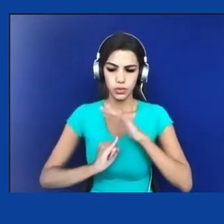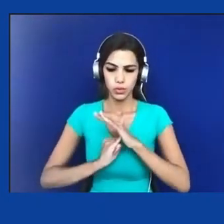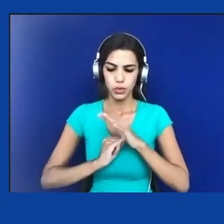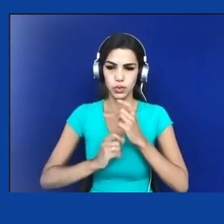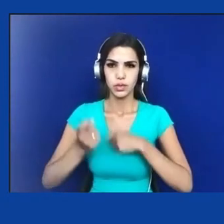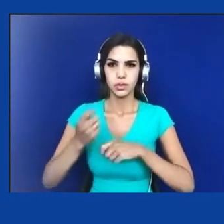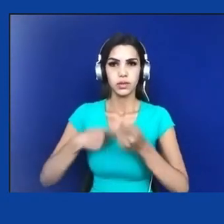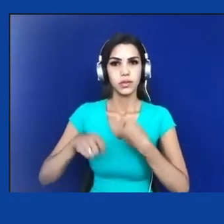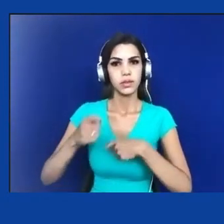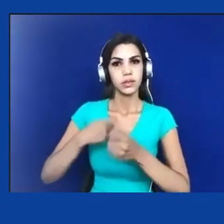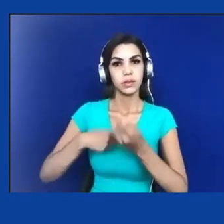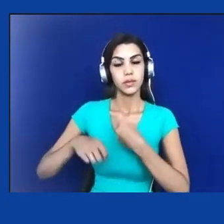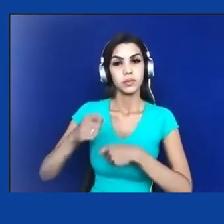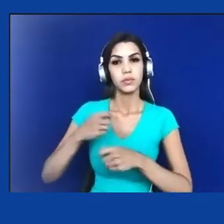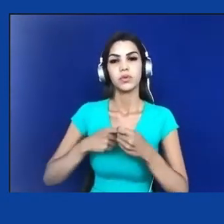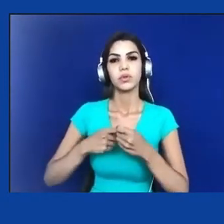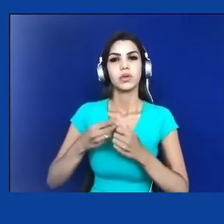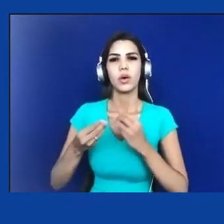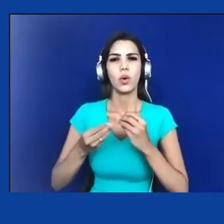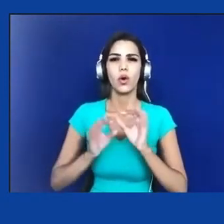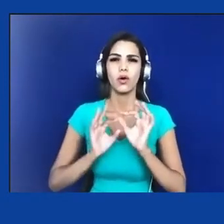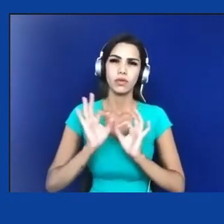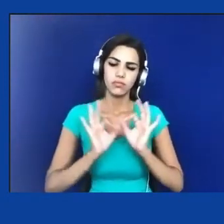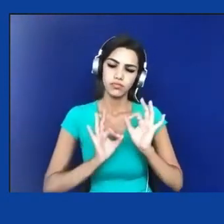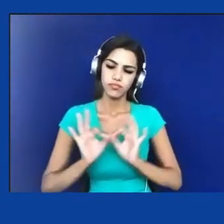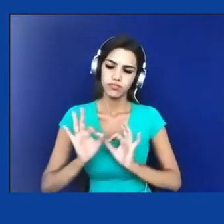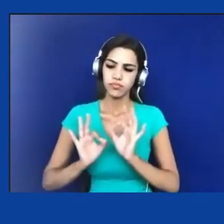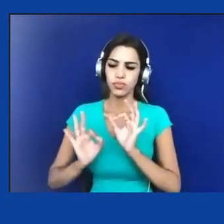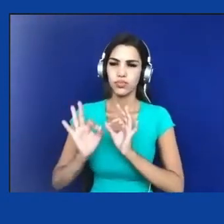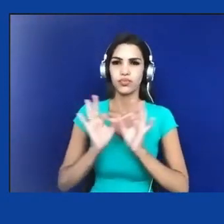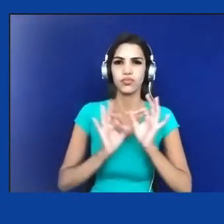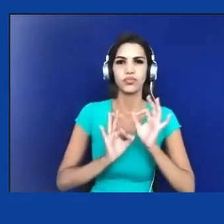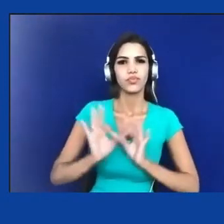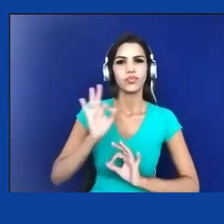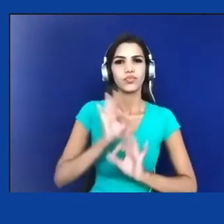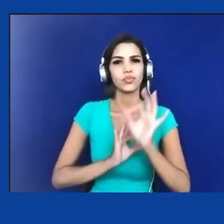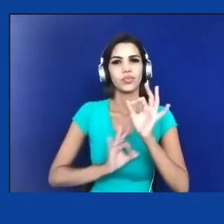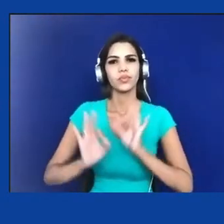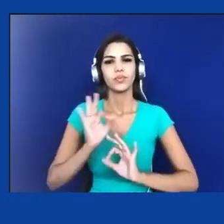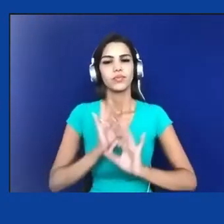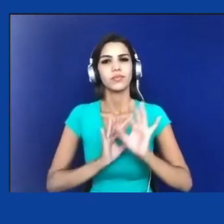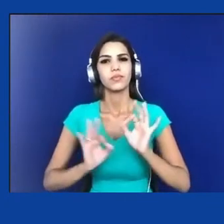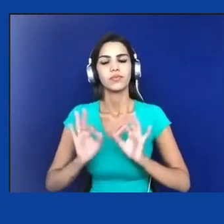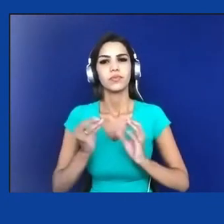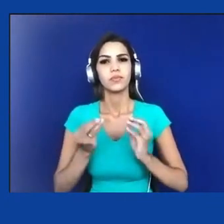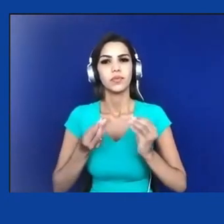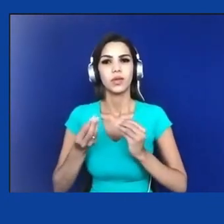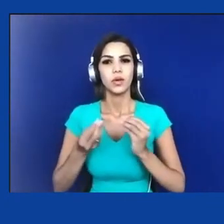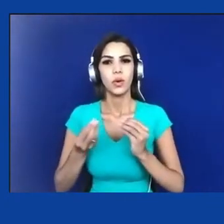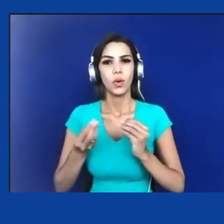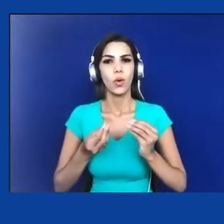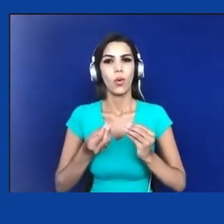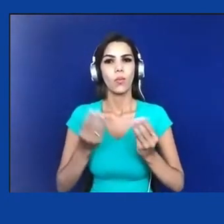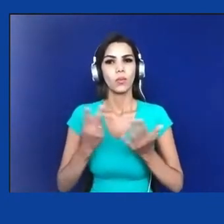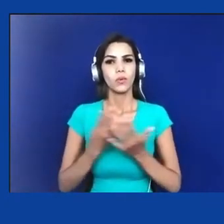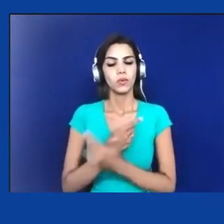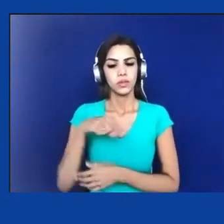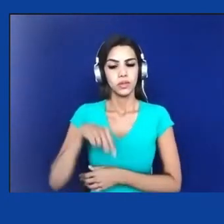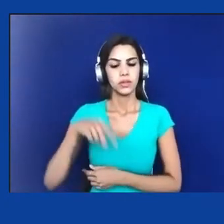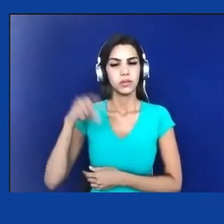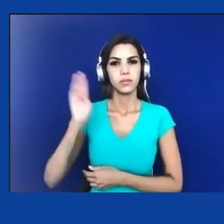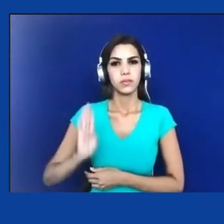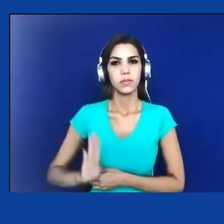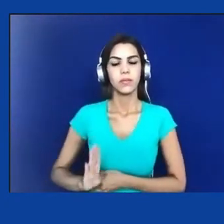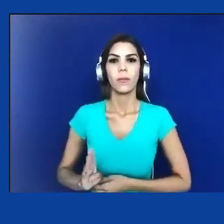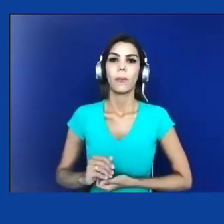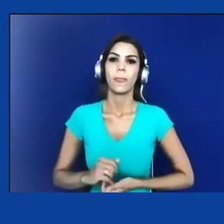lhes dizem respeito foram plasmados e configurados no país, não é? dada